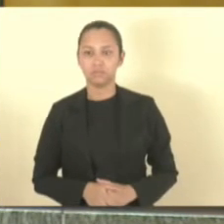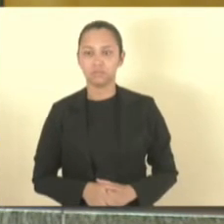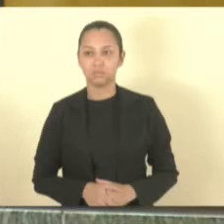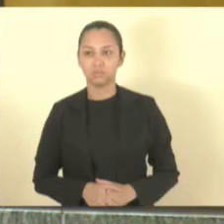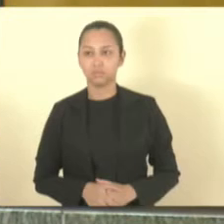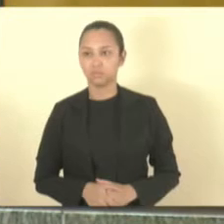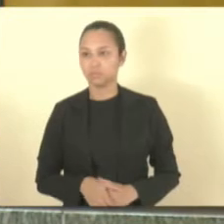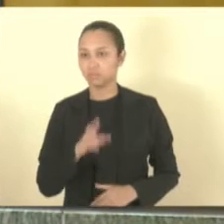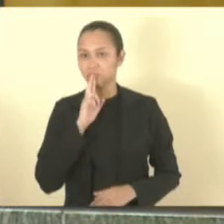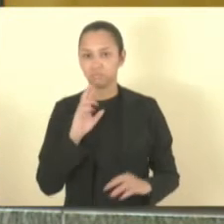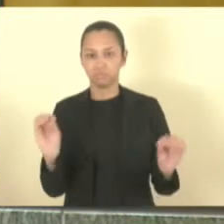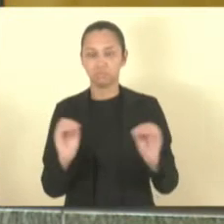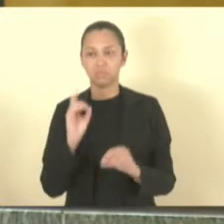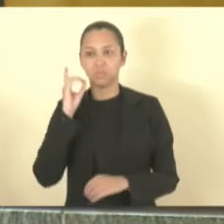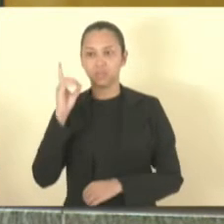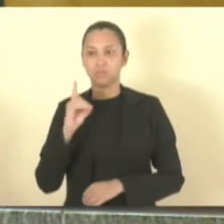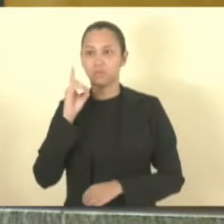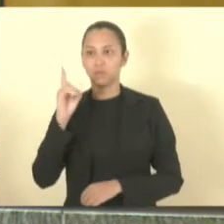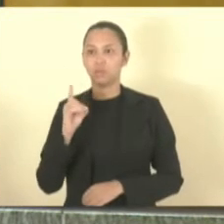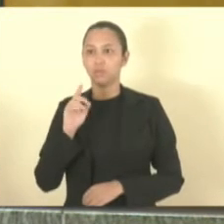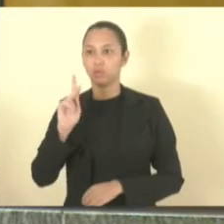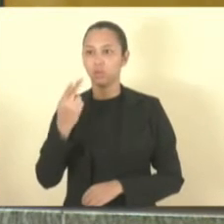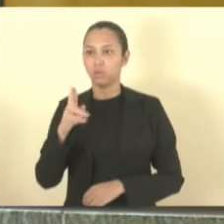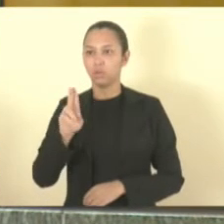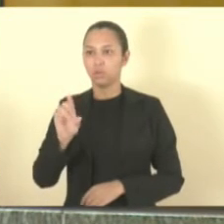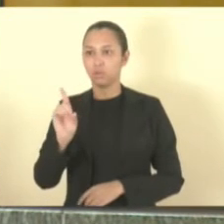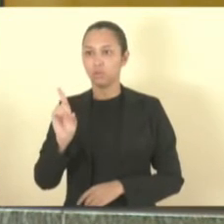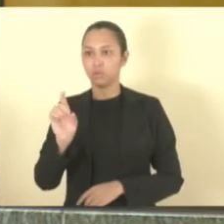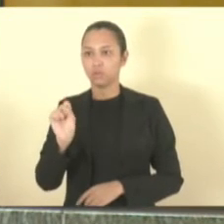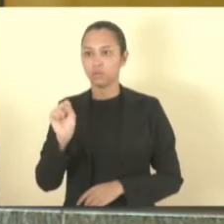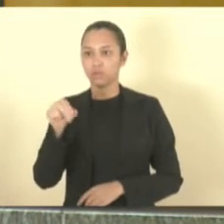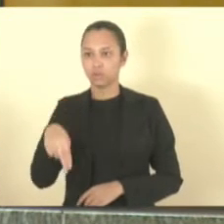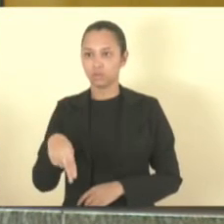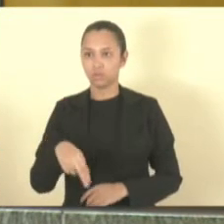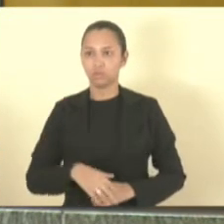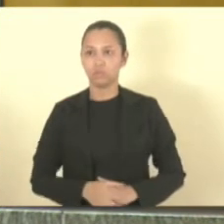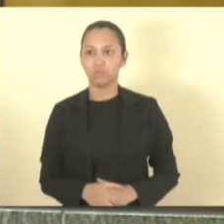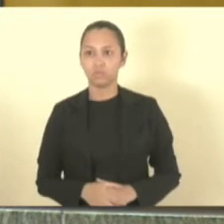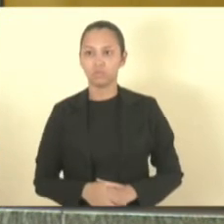Deputada Irine Lopes não respondendo. Com a palavra o deputado Hudson Leal.